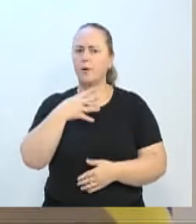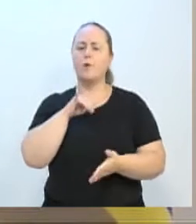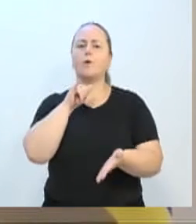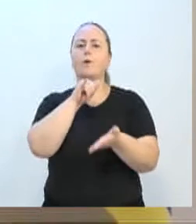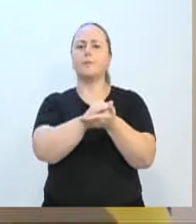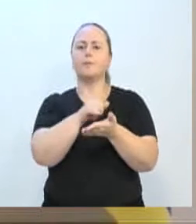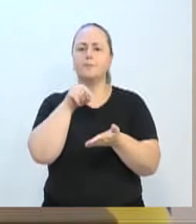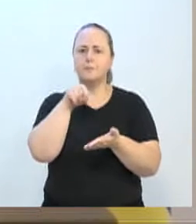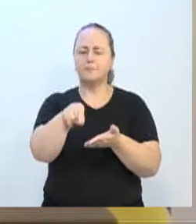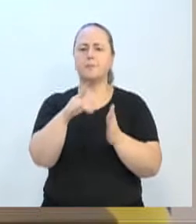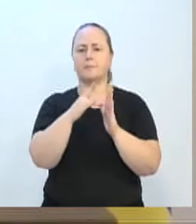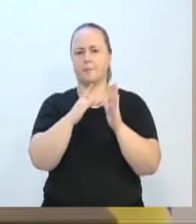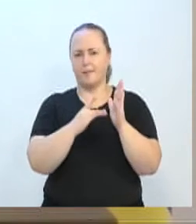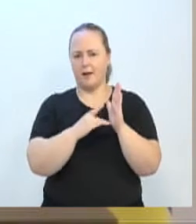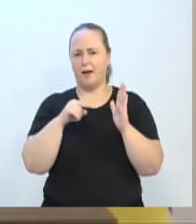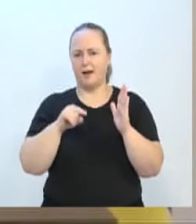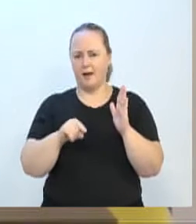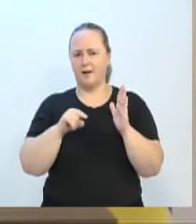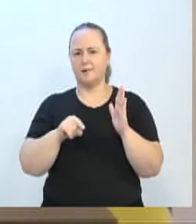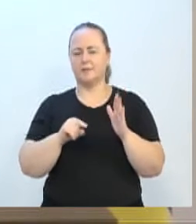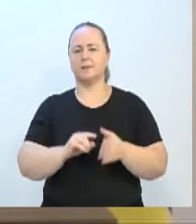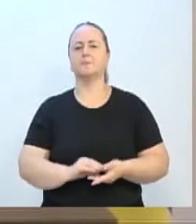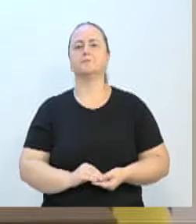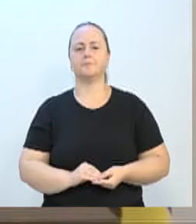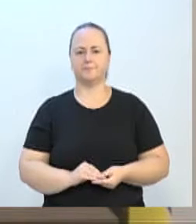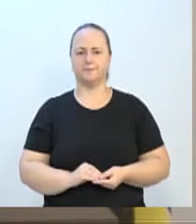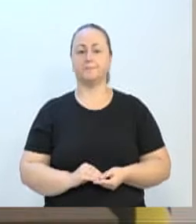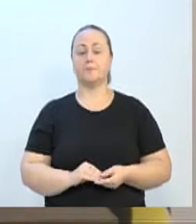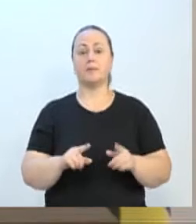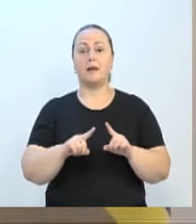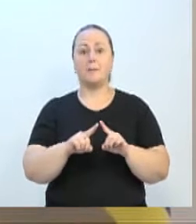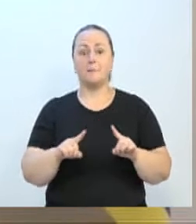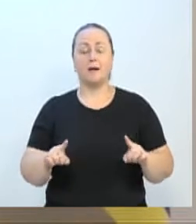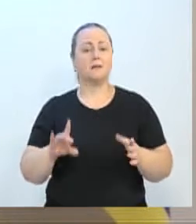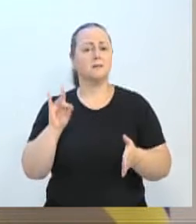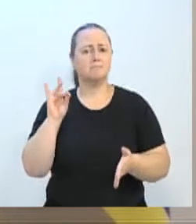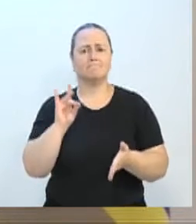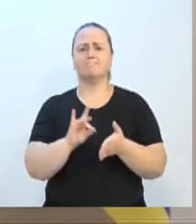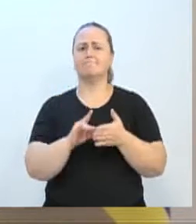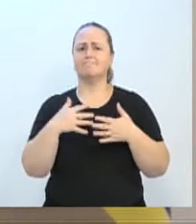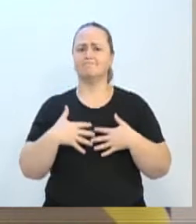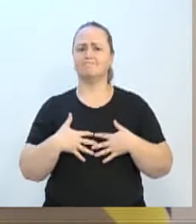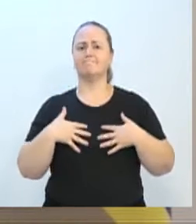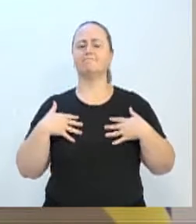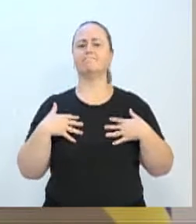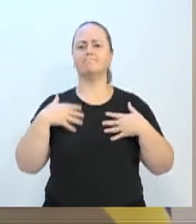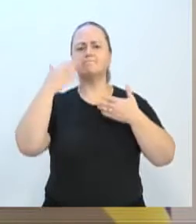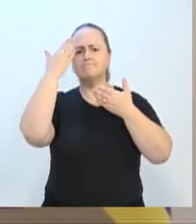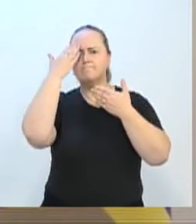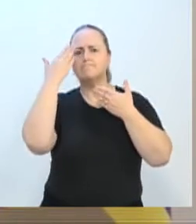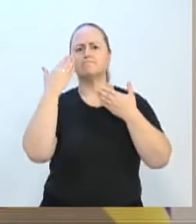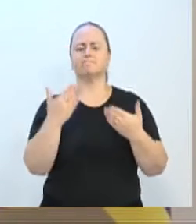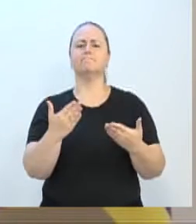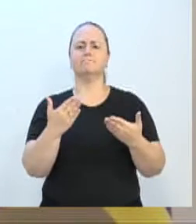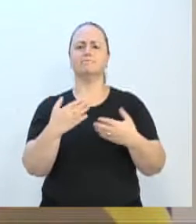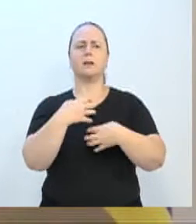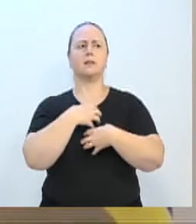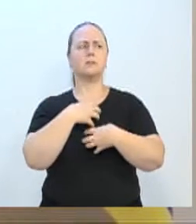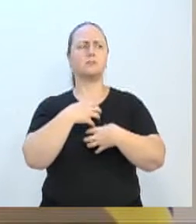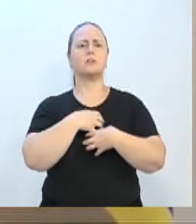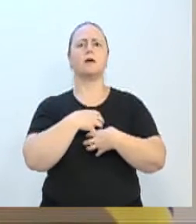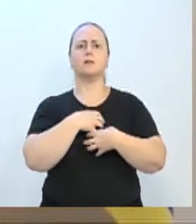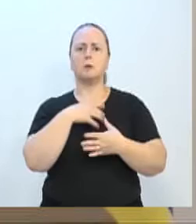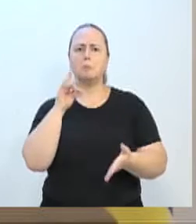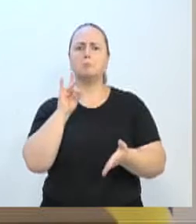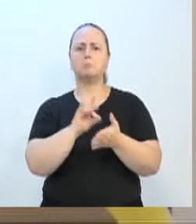dessa pauta, dos deputados estaduais, mas dizer que com muito orgulho, de fato, eu quero agradecê-lhe o espírito republicano de ter reconhecido